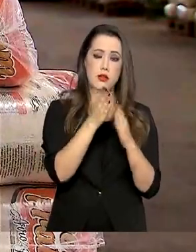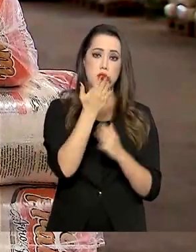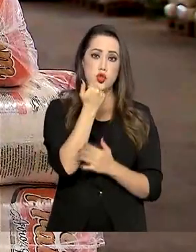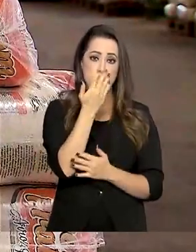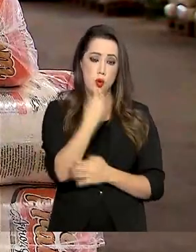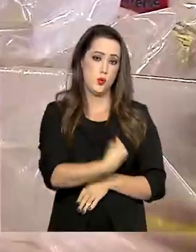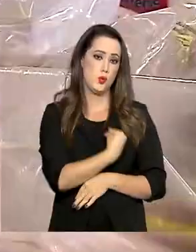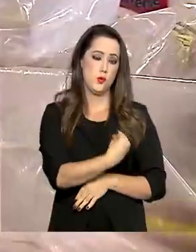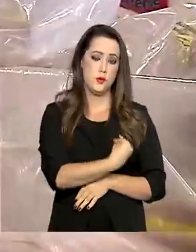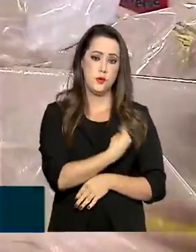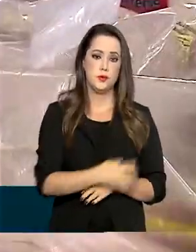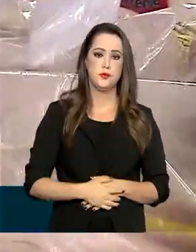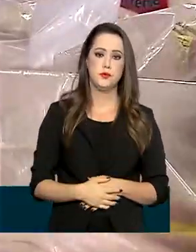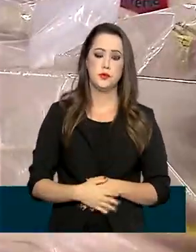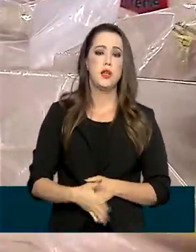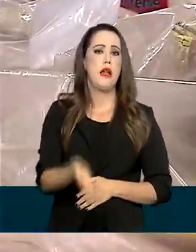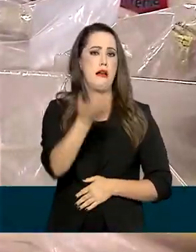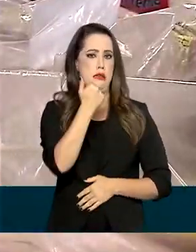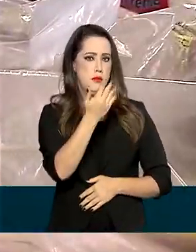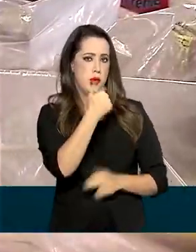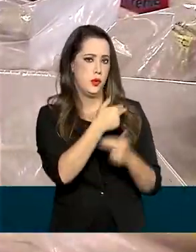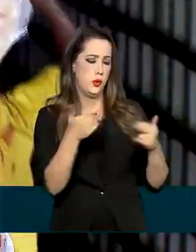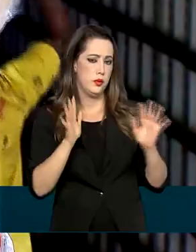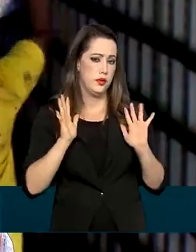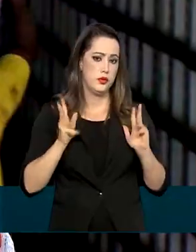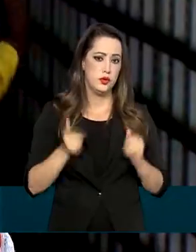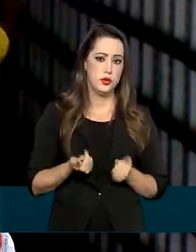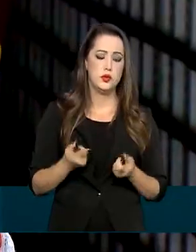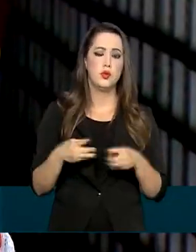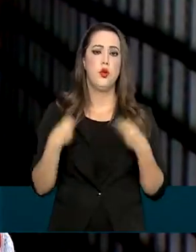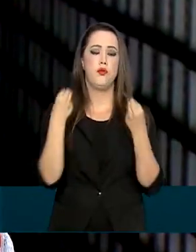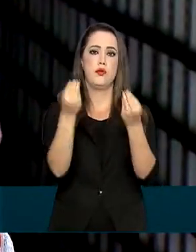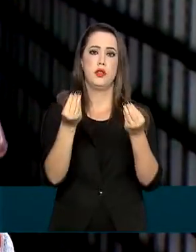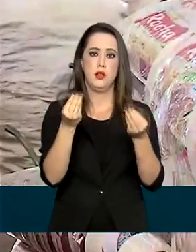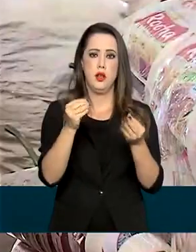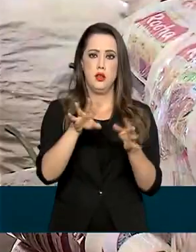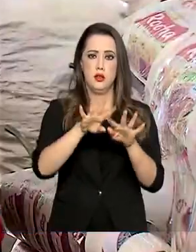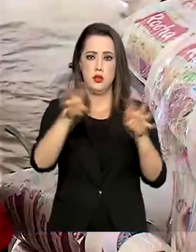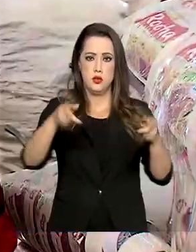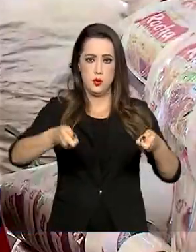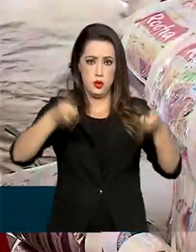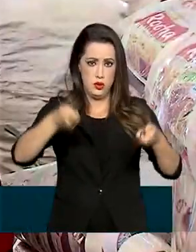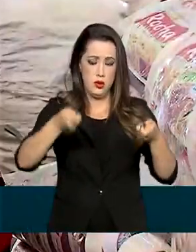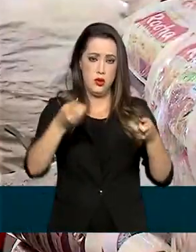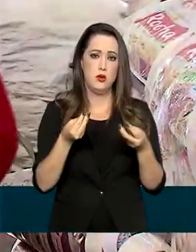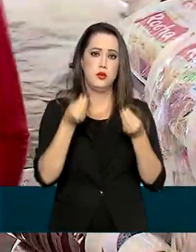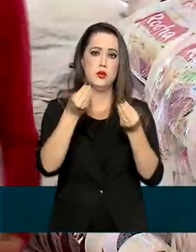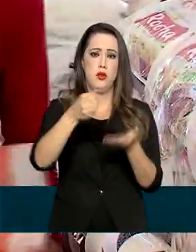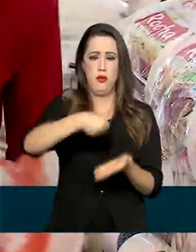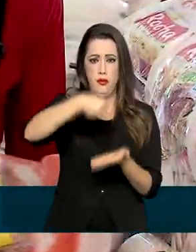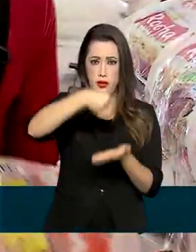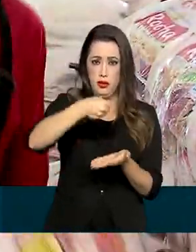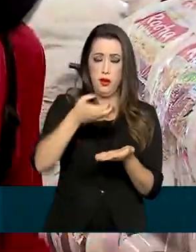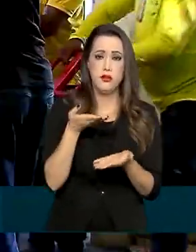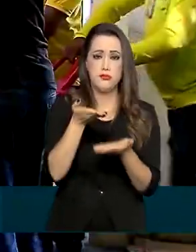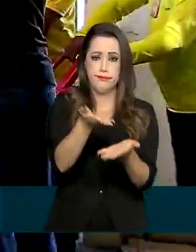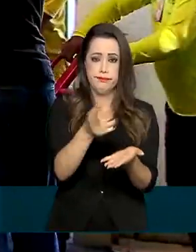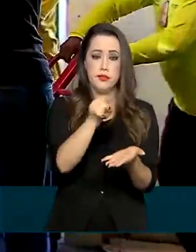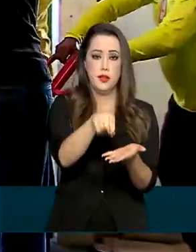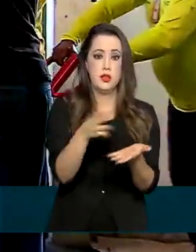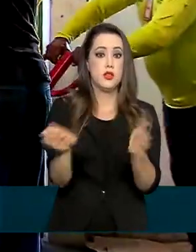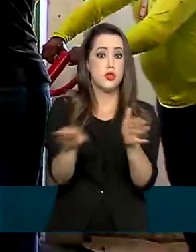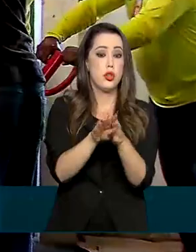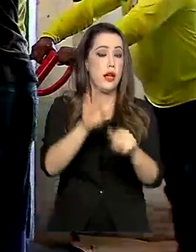Alimentos, produtos de higiene e de proteção distribuídos durante a pandemia e que chegaram na hora